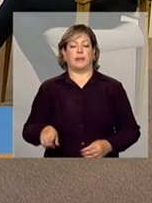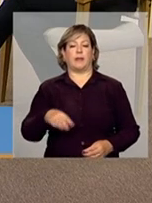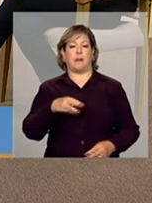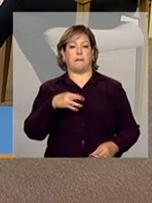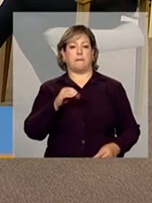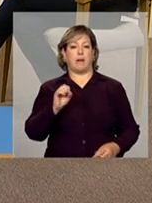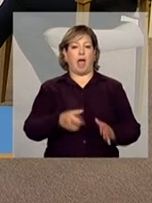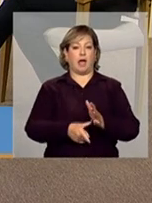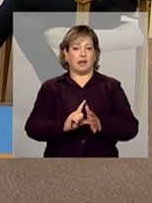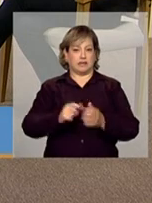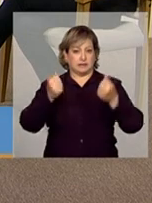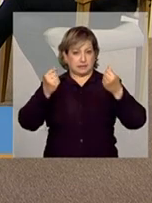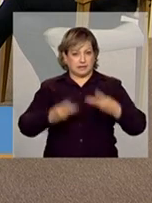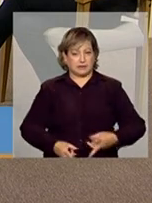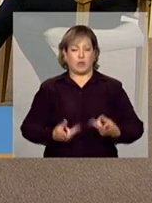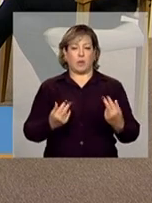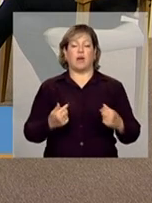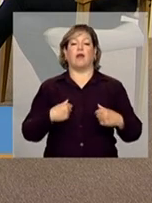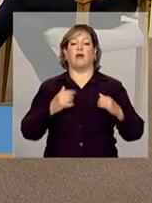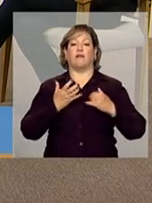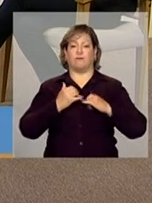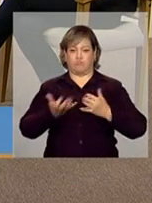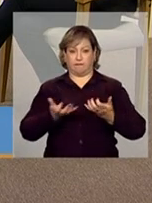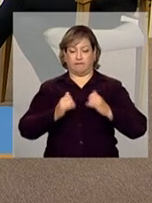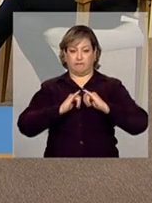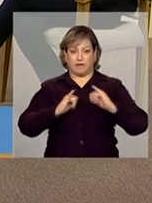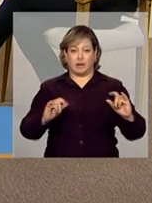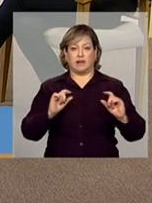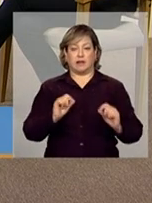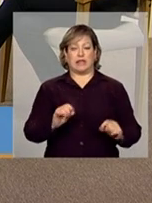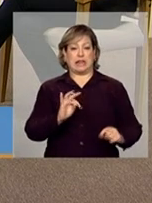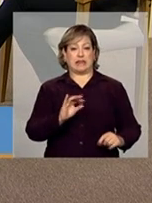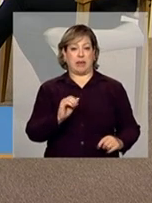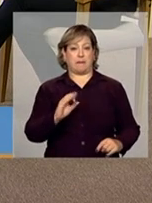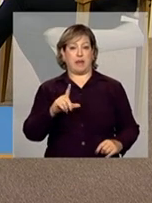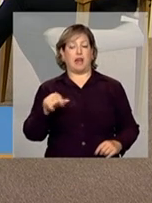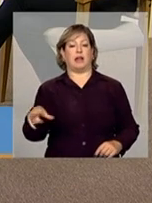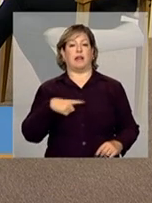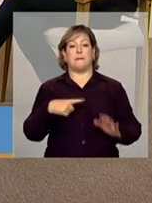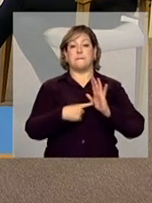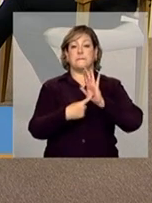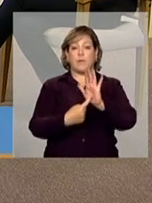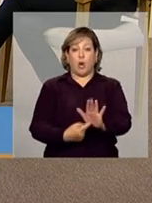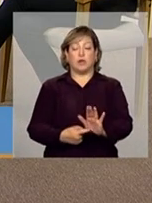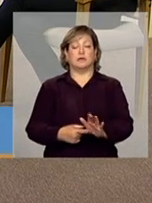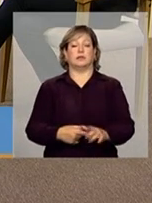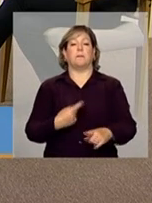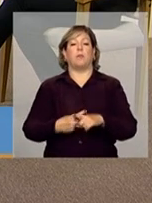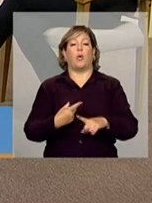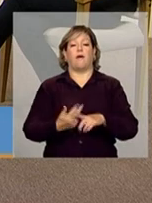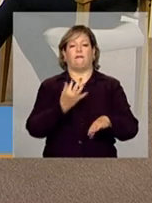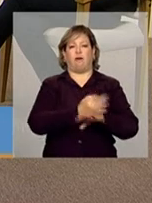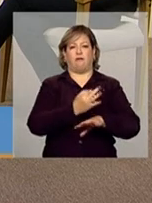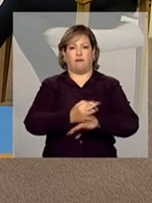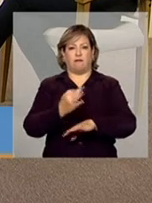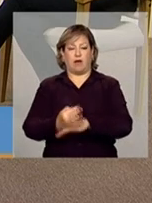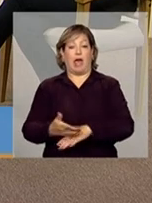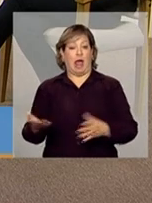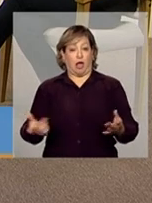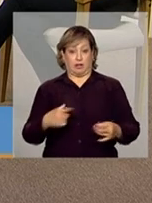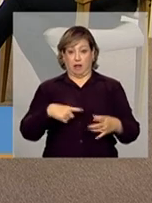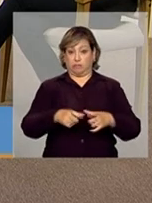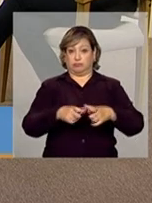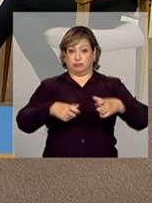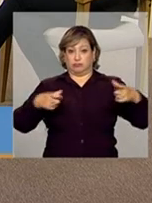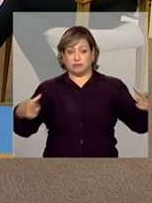gostaria de ressaltar, Embora a tabela indicativa dos motivos da baixa frequência tenha sido ampliada para permitir um